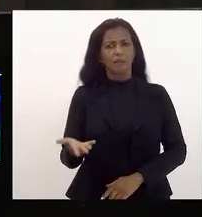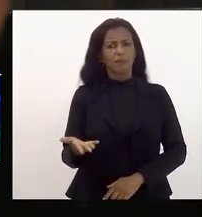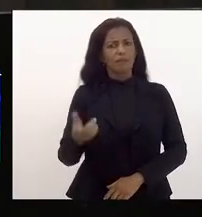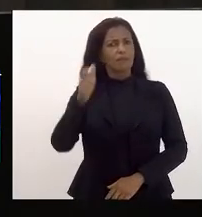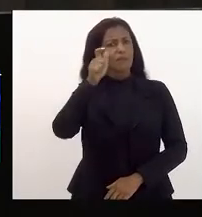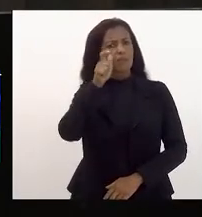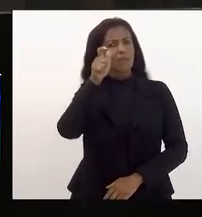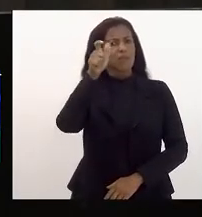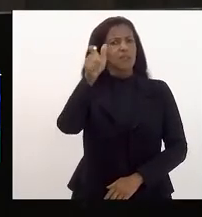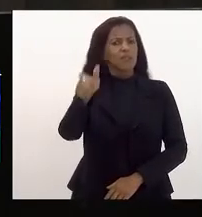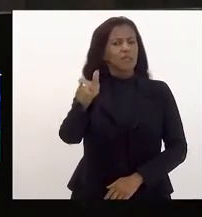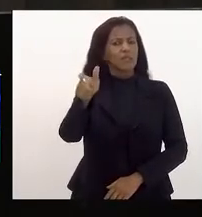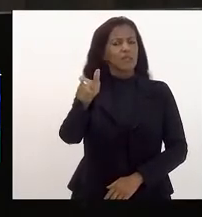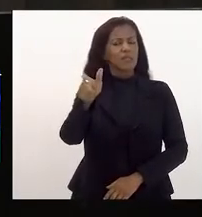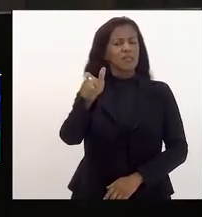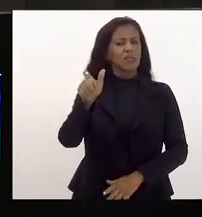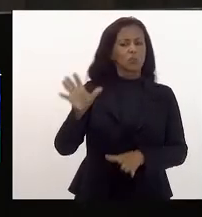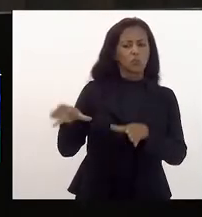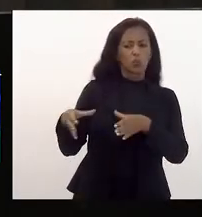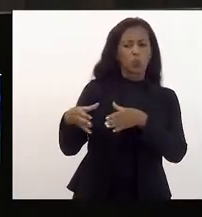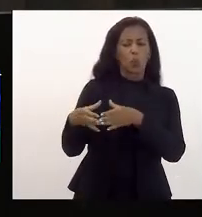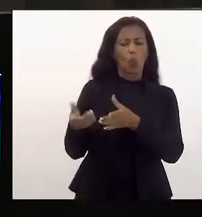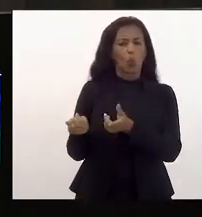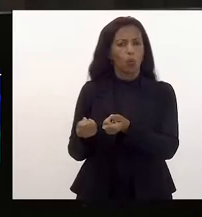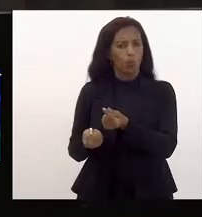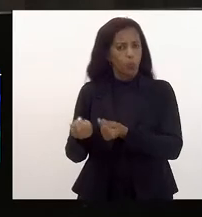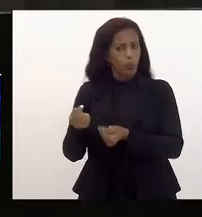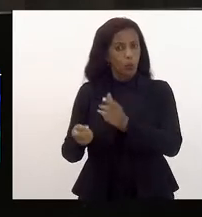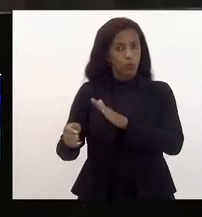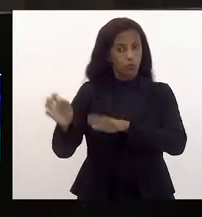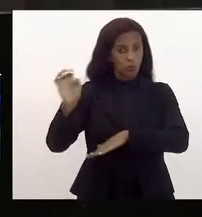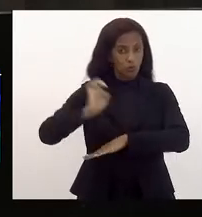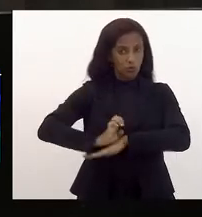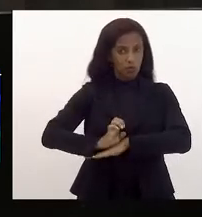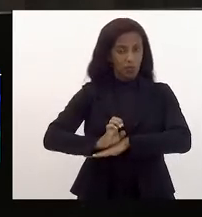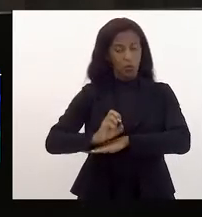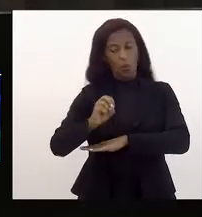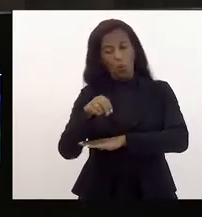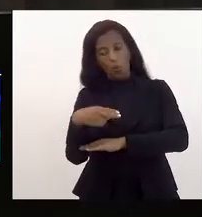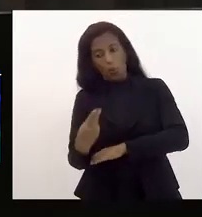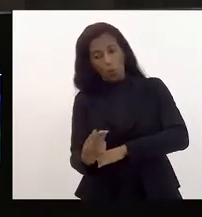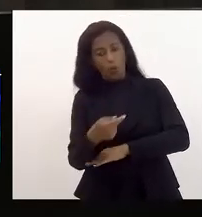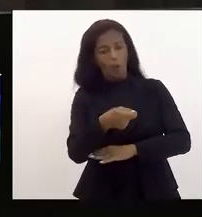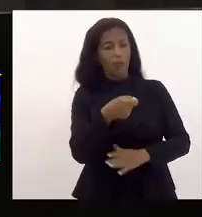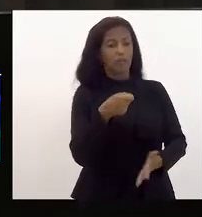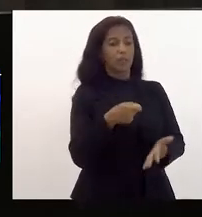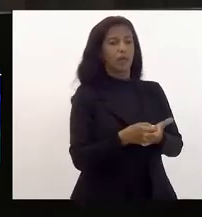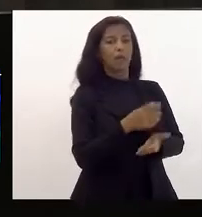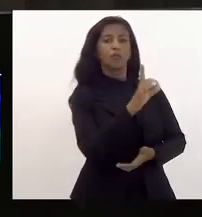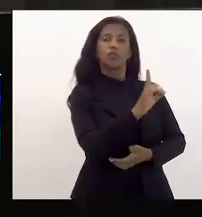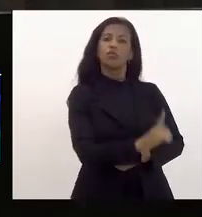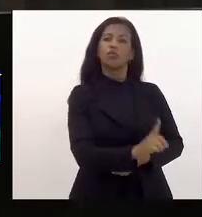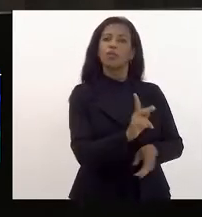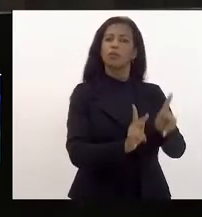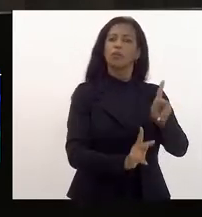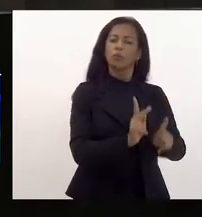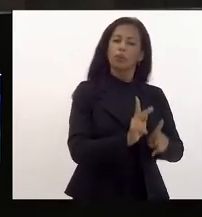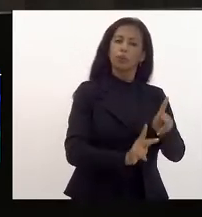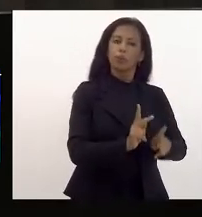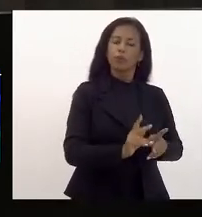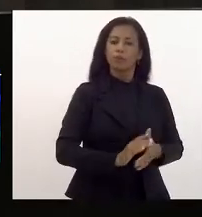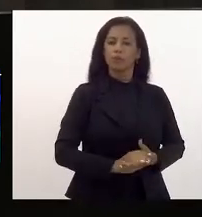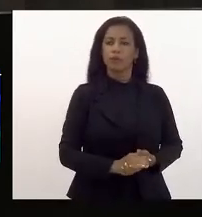interesse da elite econômica do nosso Estado ou aquele que garante direitos para a população?